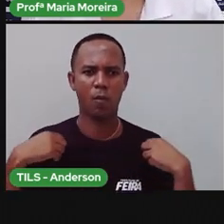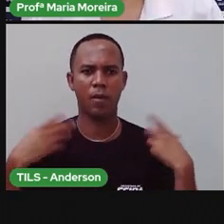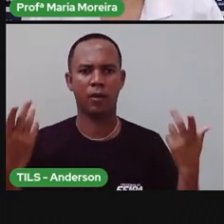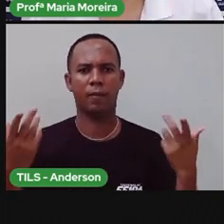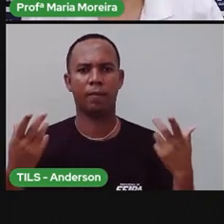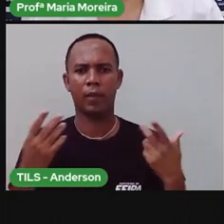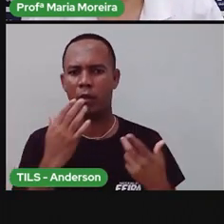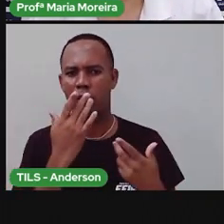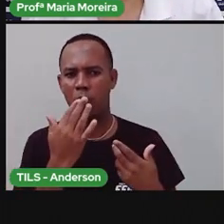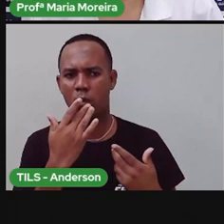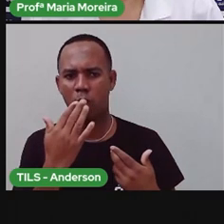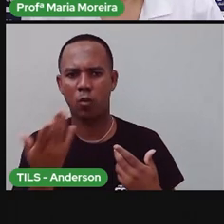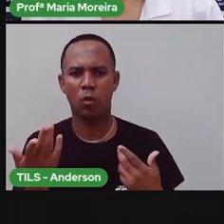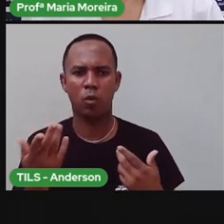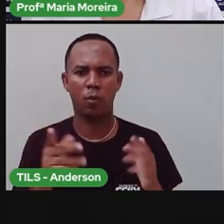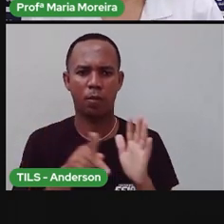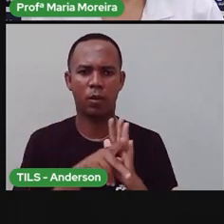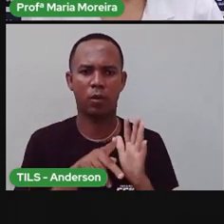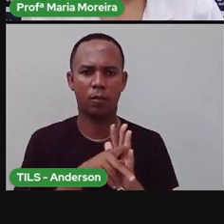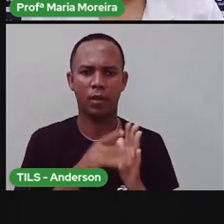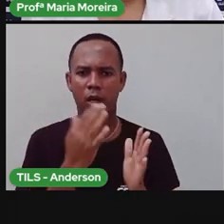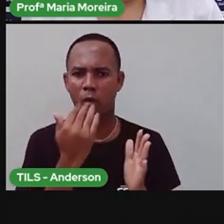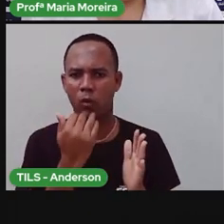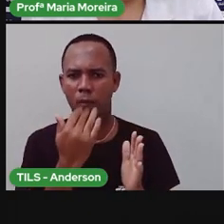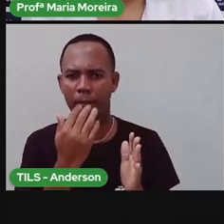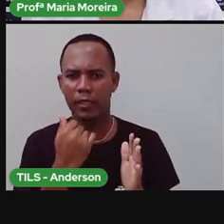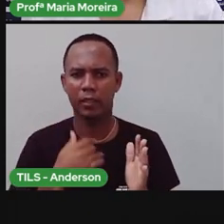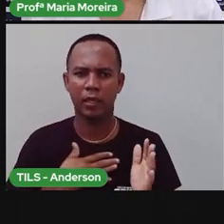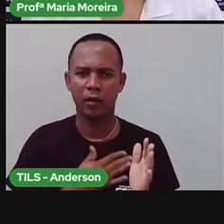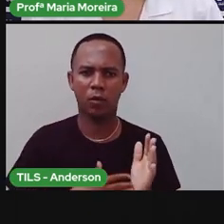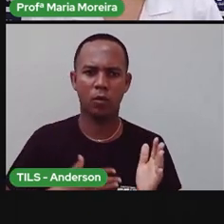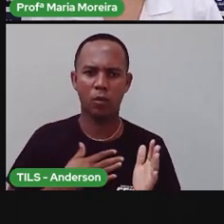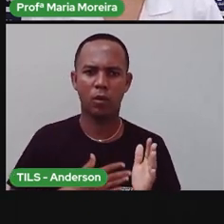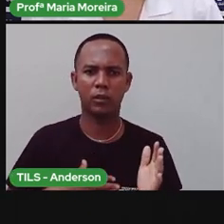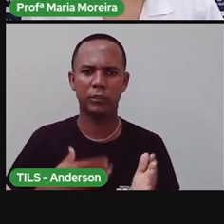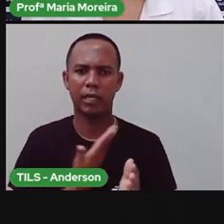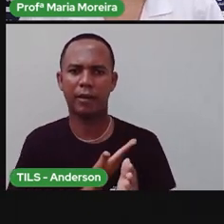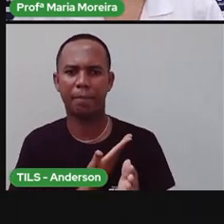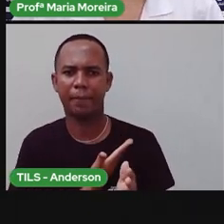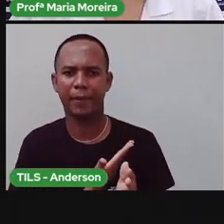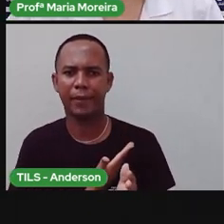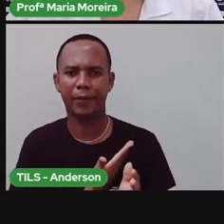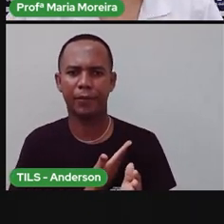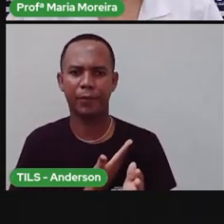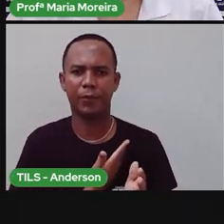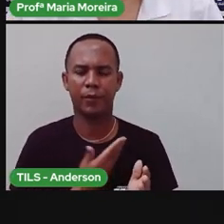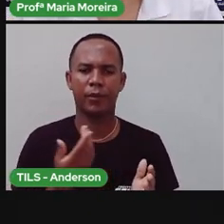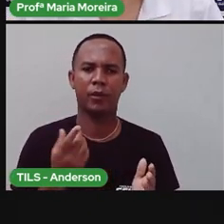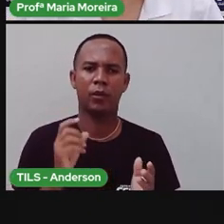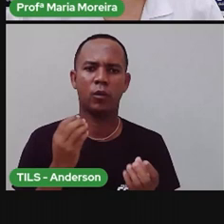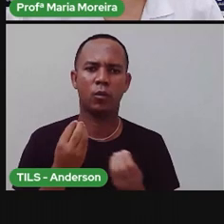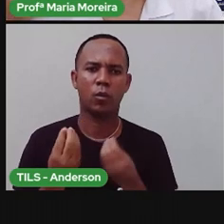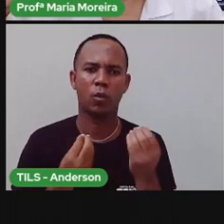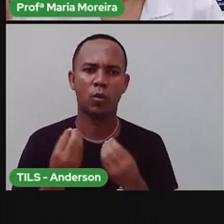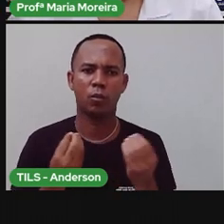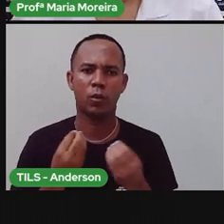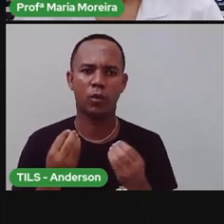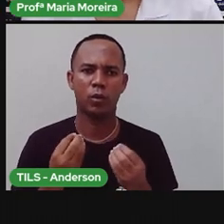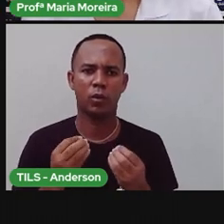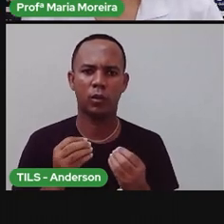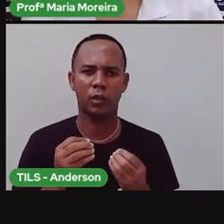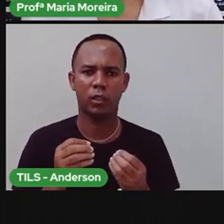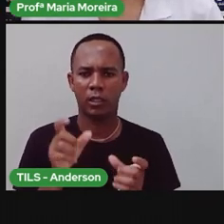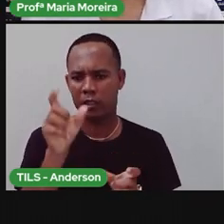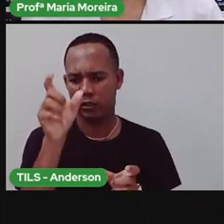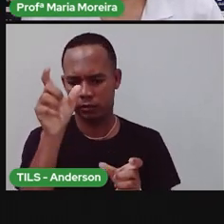a cor de sua preferência, as comidas que mais gosta, os amigos. Então, a identidade da pró, ela foi sendo construída